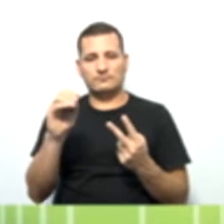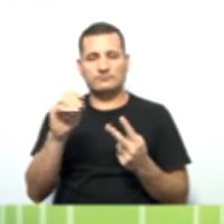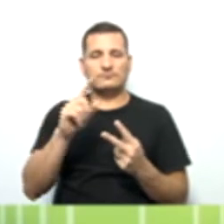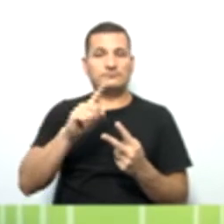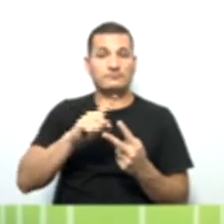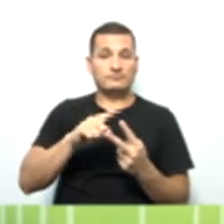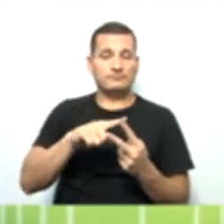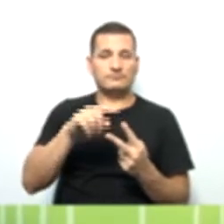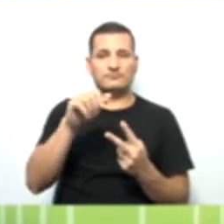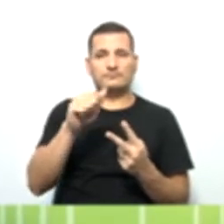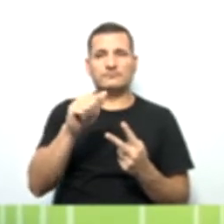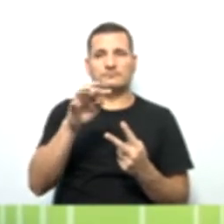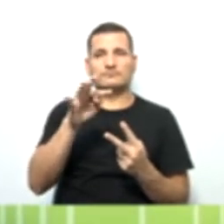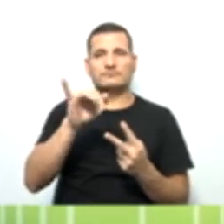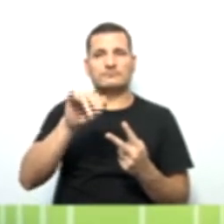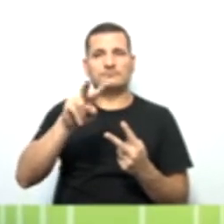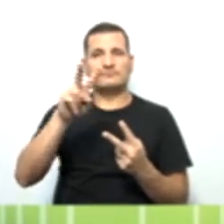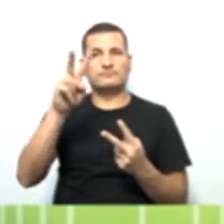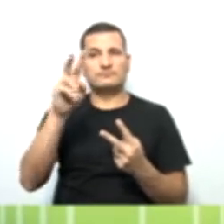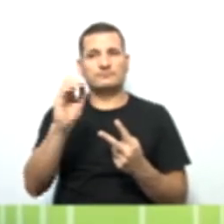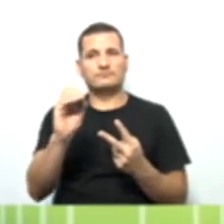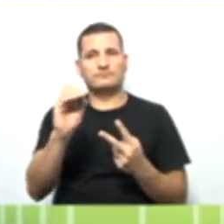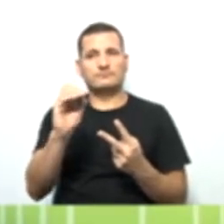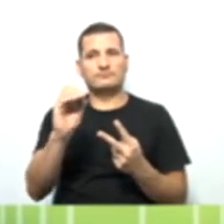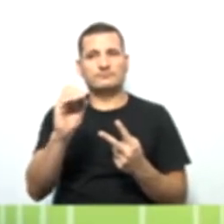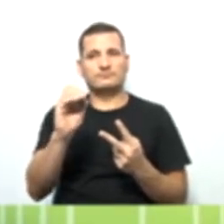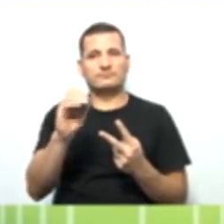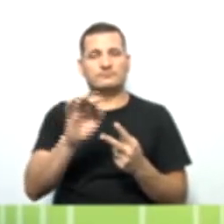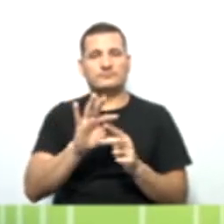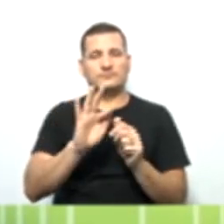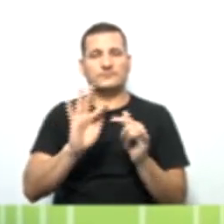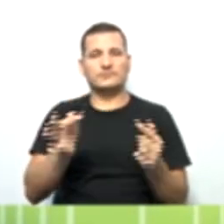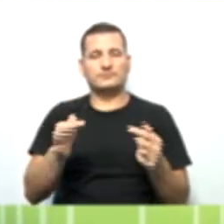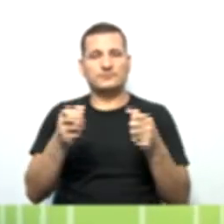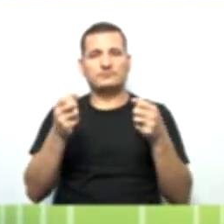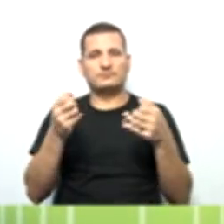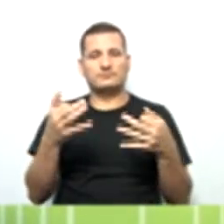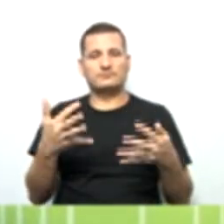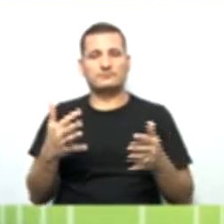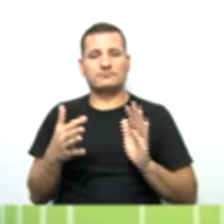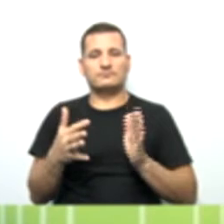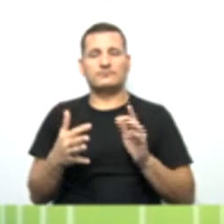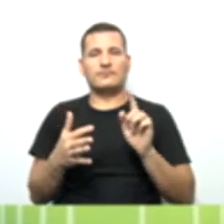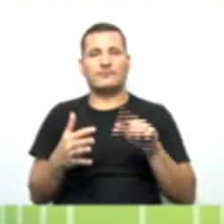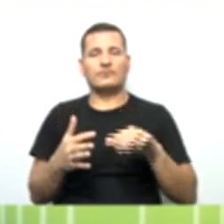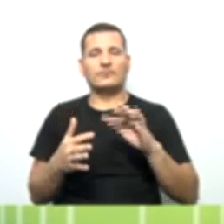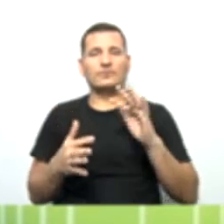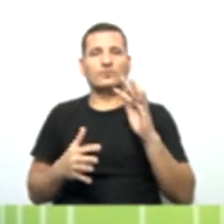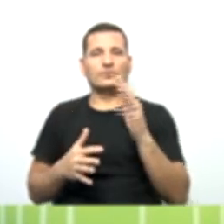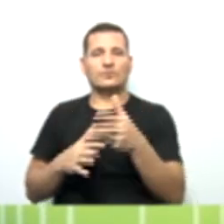ativo, nós até falamos assim de uma forma bem simples, que é tudo aquilo que traz dinheiro para o meu bolso, não é?